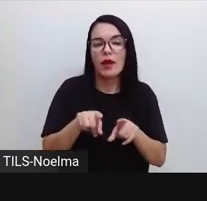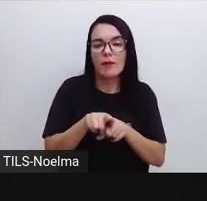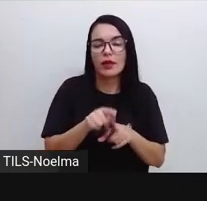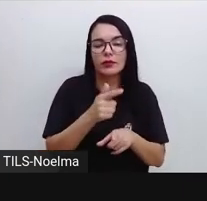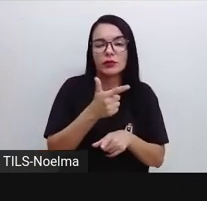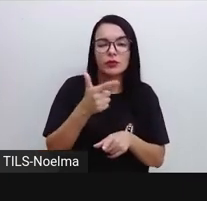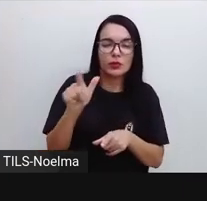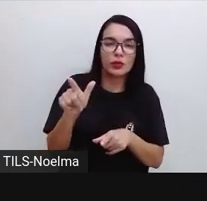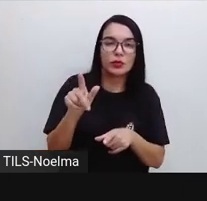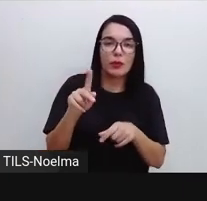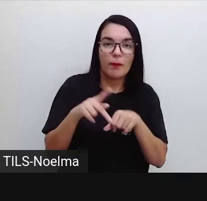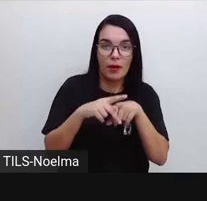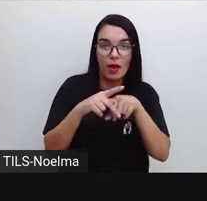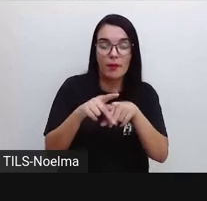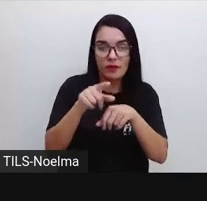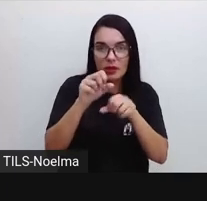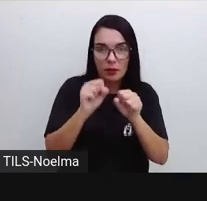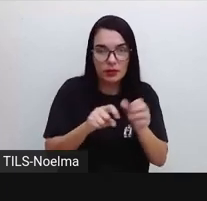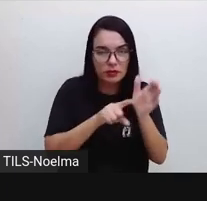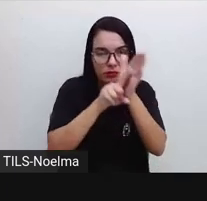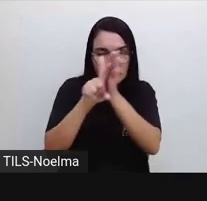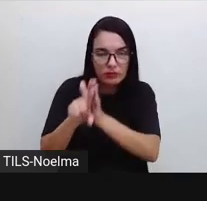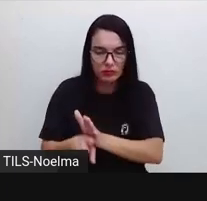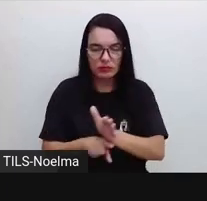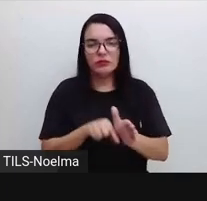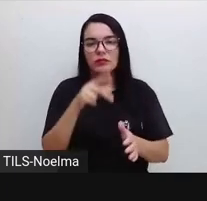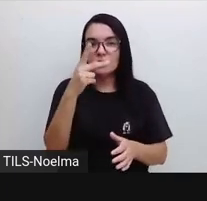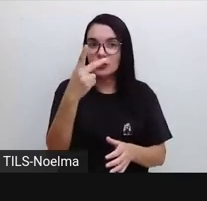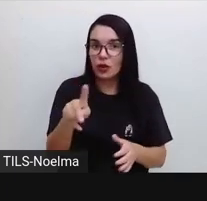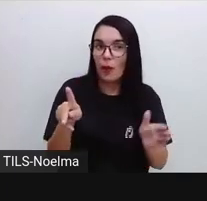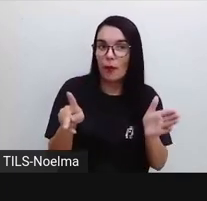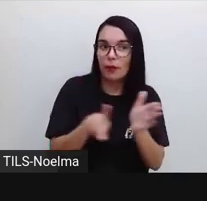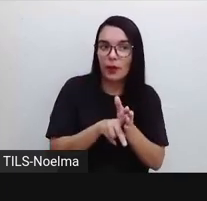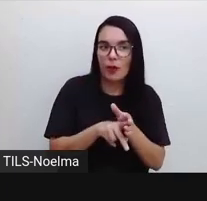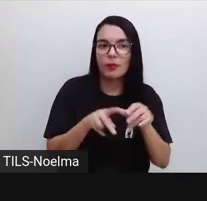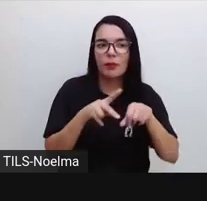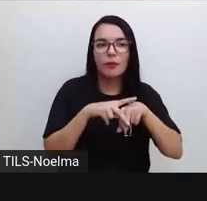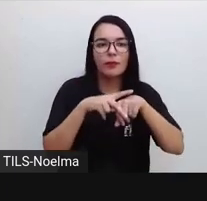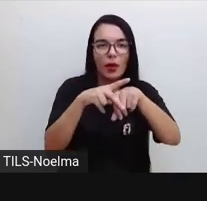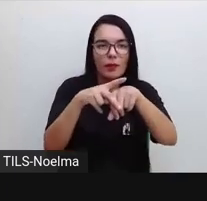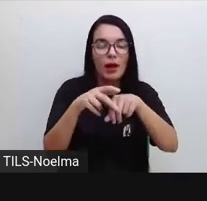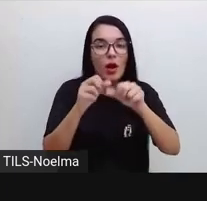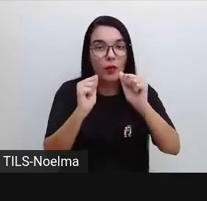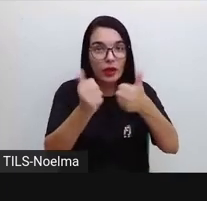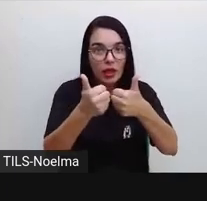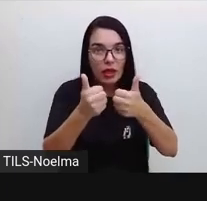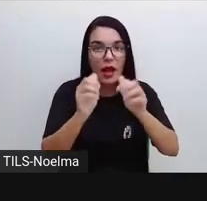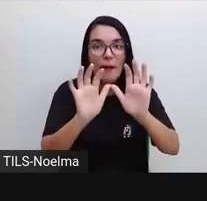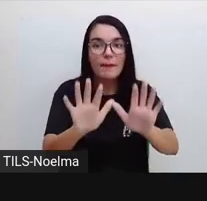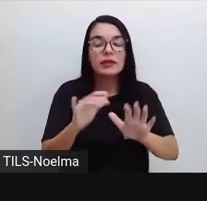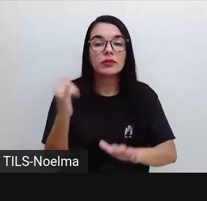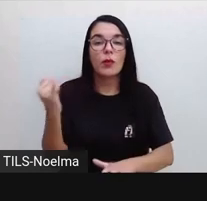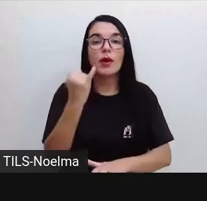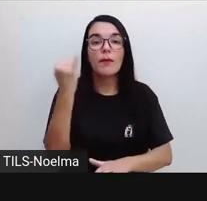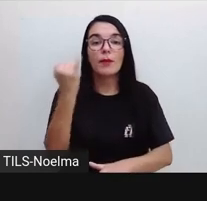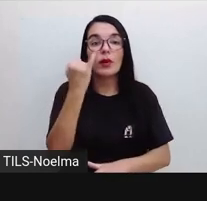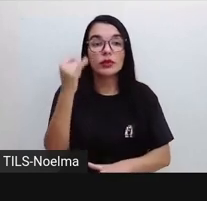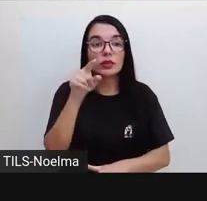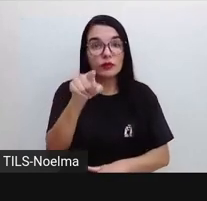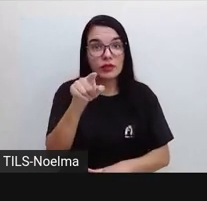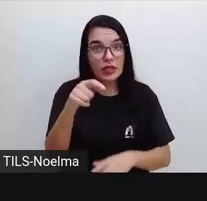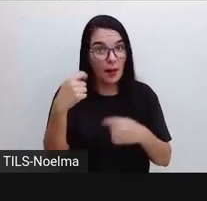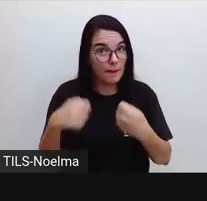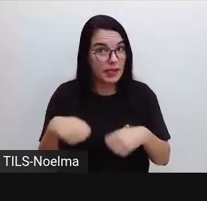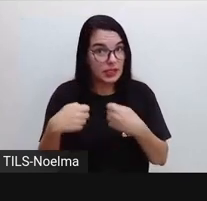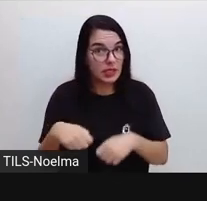outros poemas para que vocês possam construir o seu próprio poema. Mas o importante, o interessante, o que deve